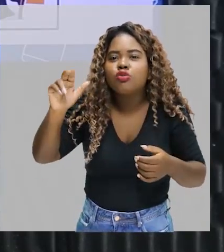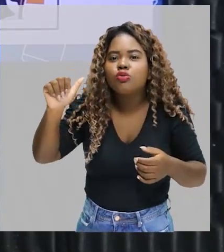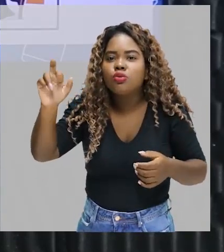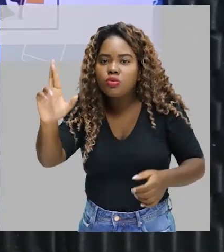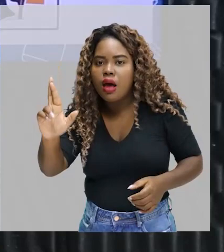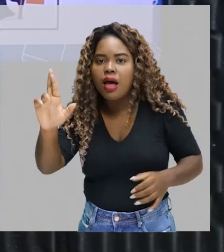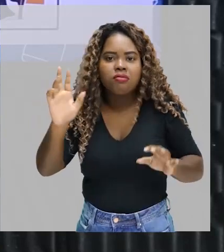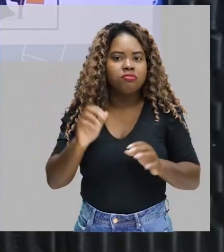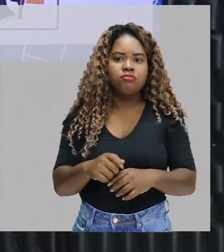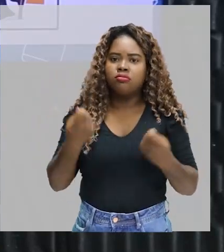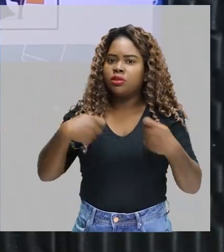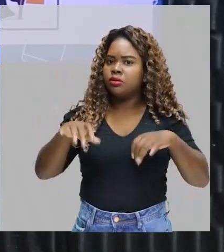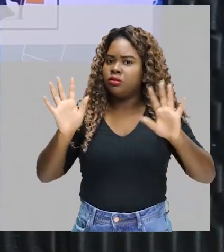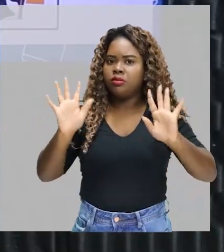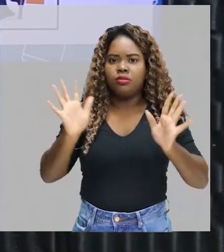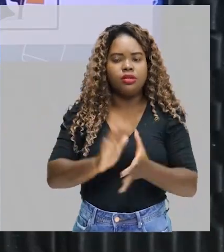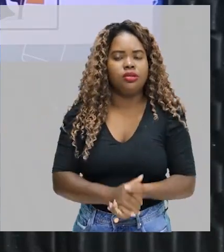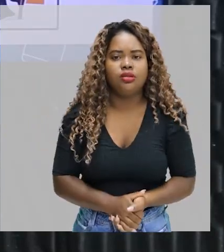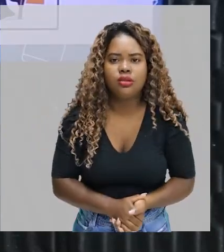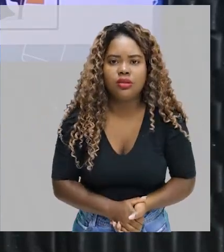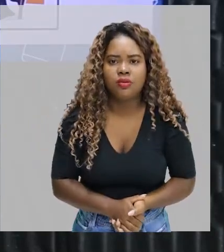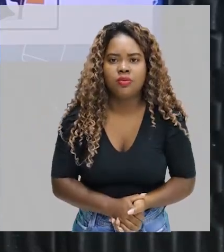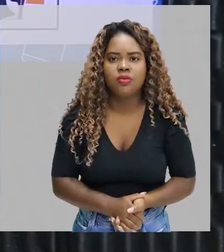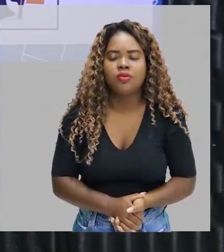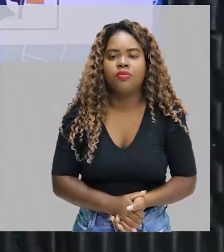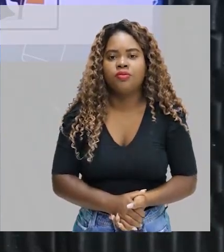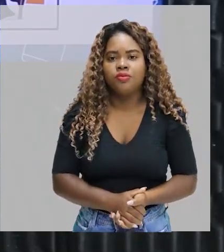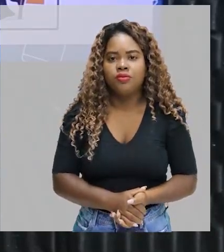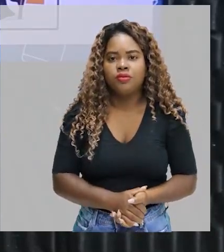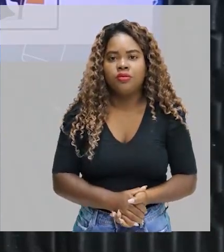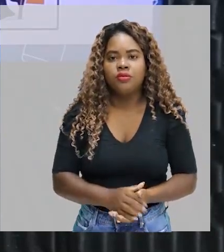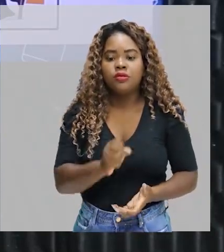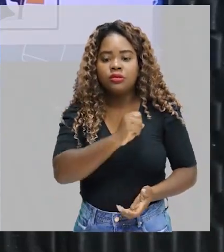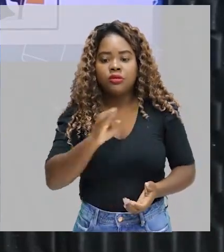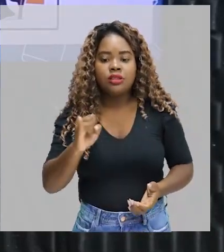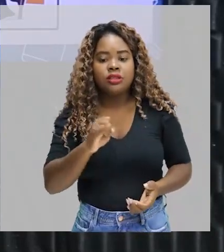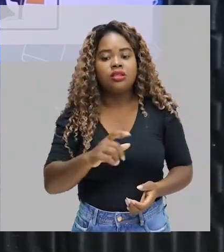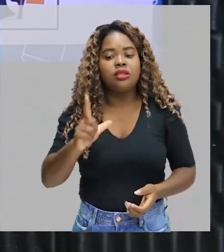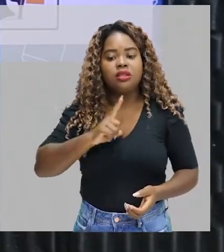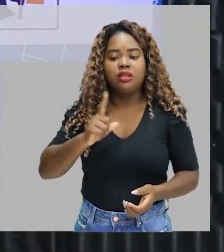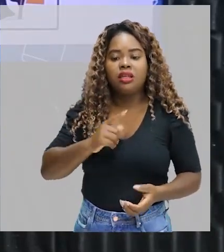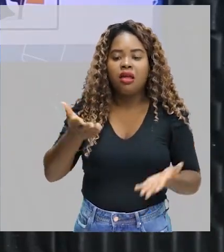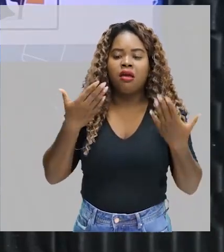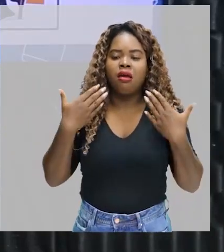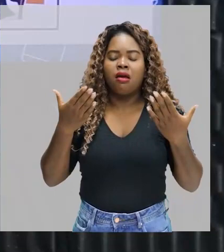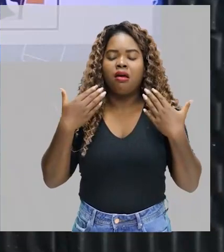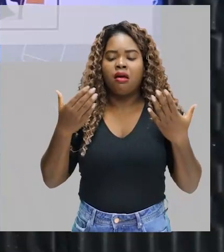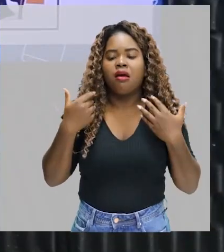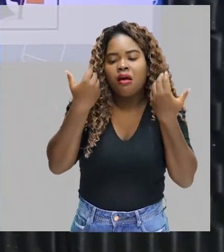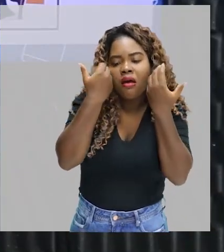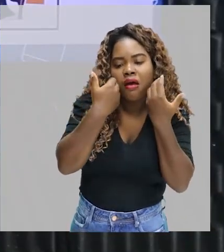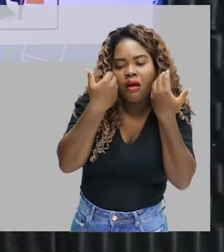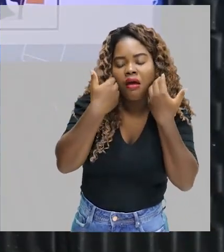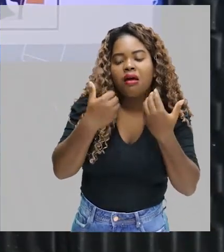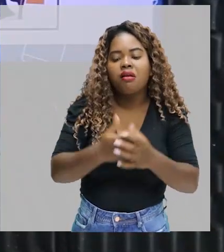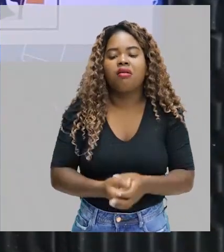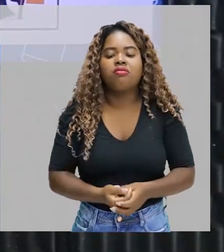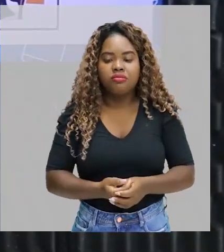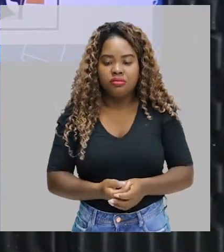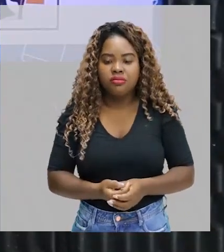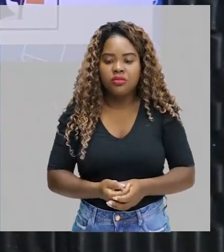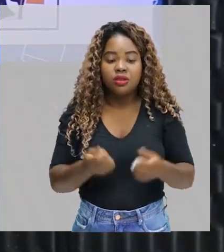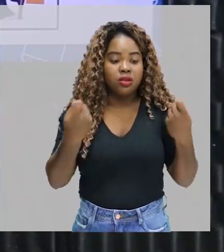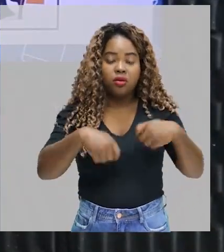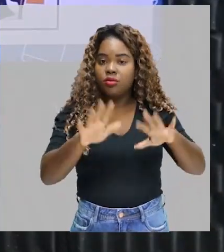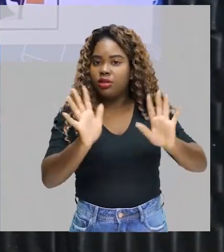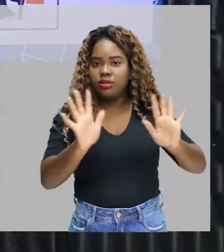pergunta, professor, mas ele rodou, ele ora ou outra ele se movimenta. Se tiver calor, ele vai suar, ele vai, não necessita esse suor. Basta apenas